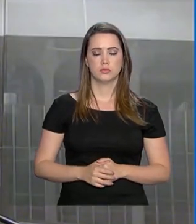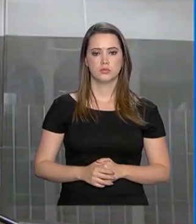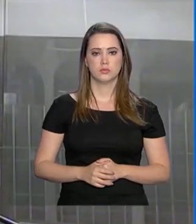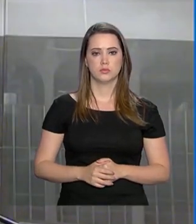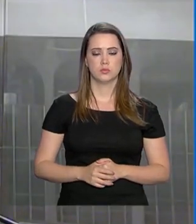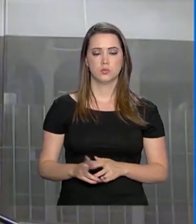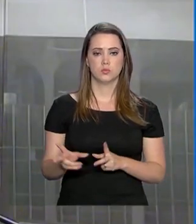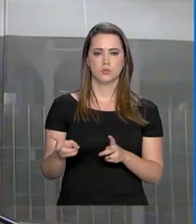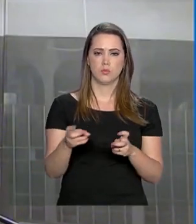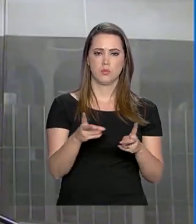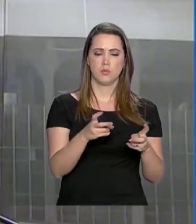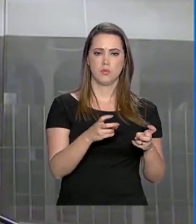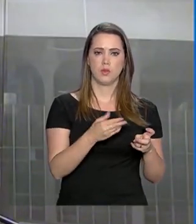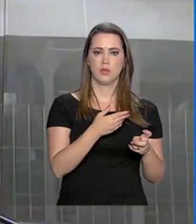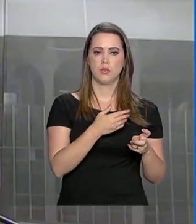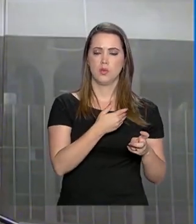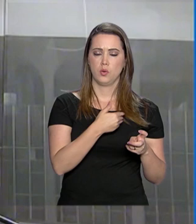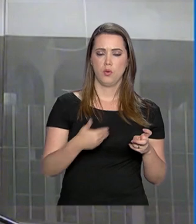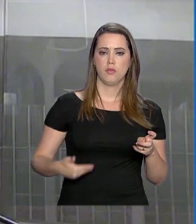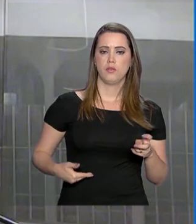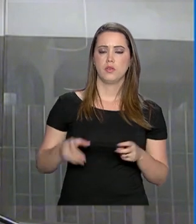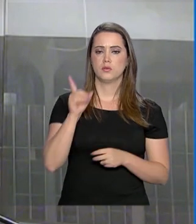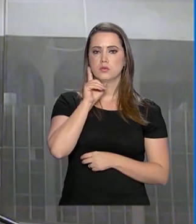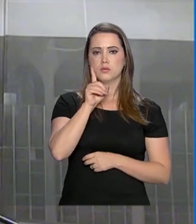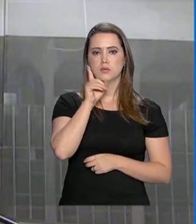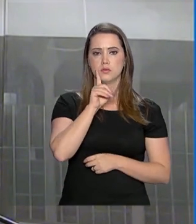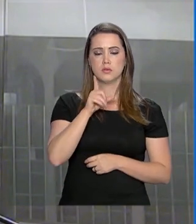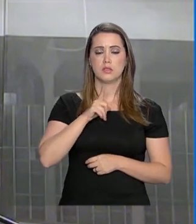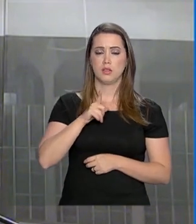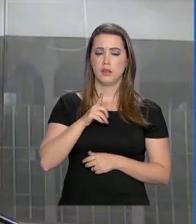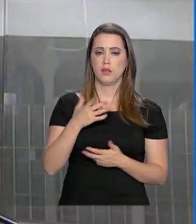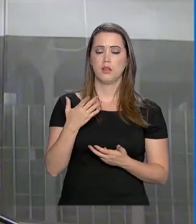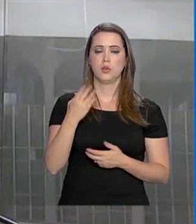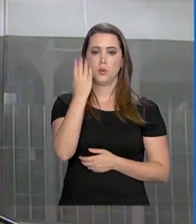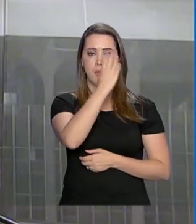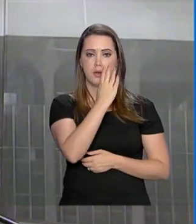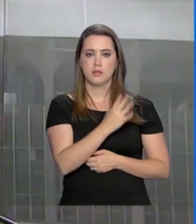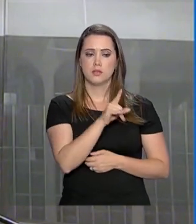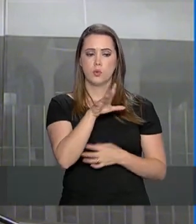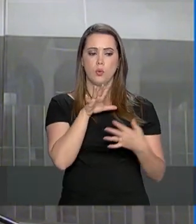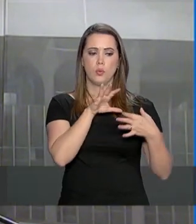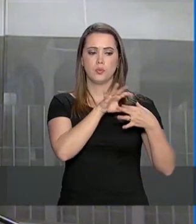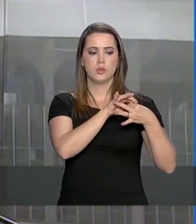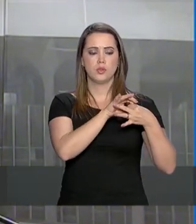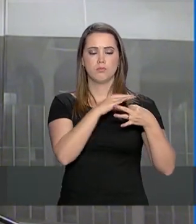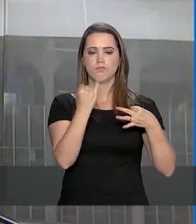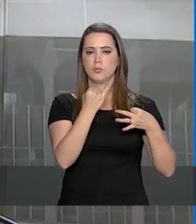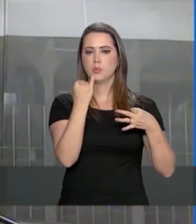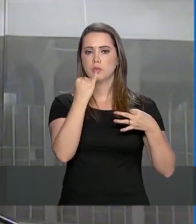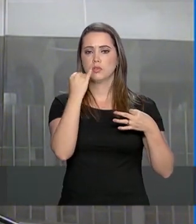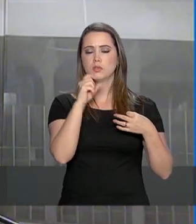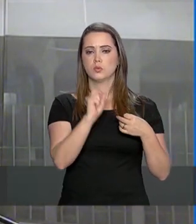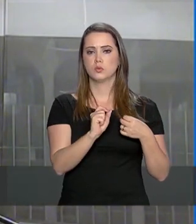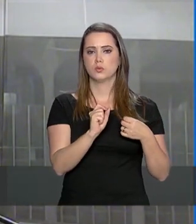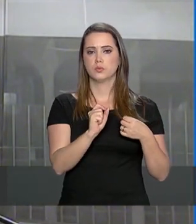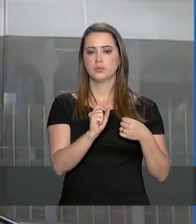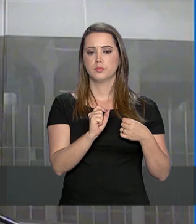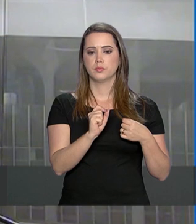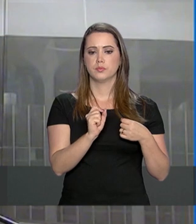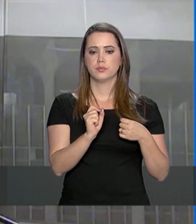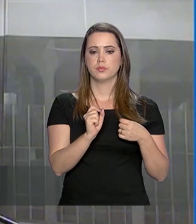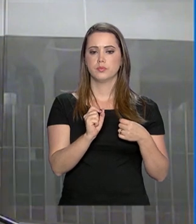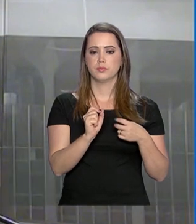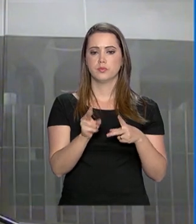A percepção que o governo americano tem do novo governo brasileiro como um parceiro essencial e a